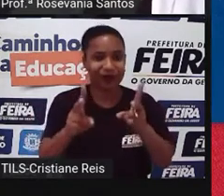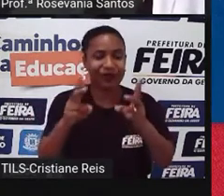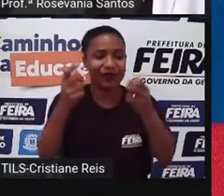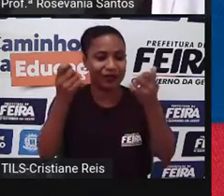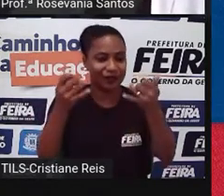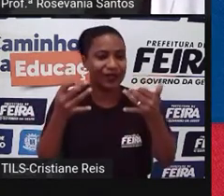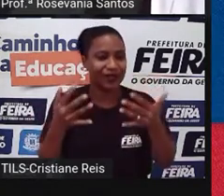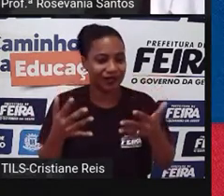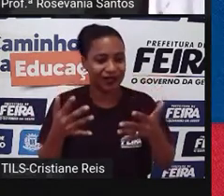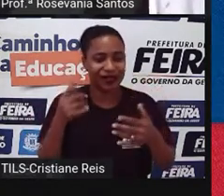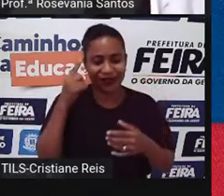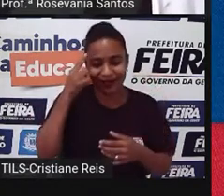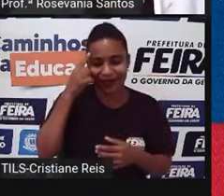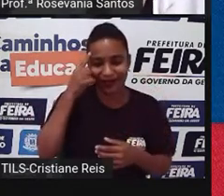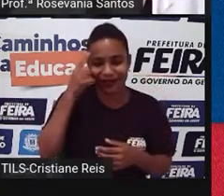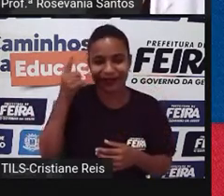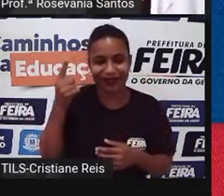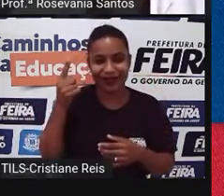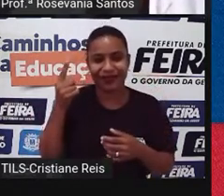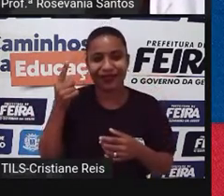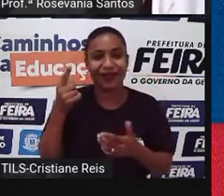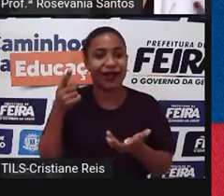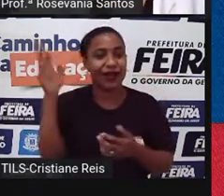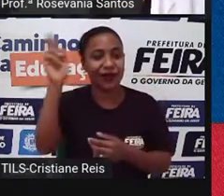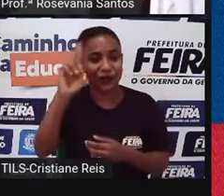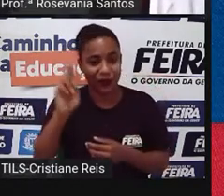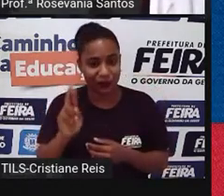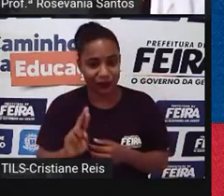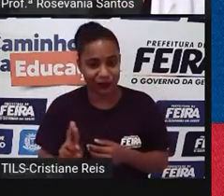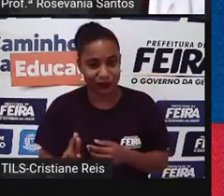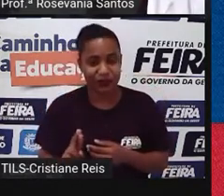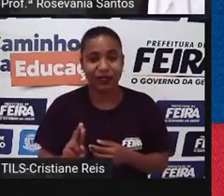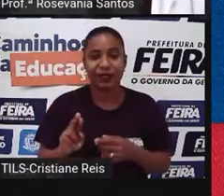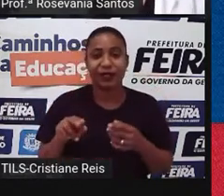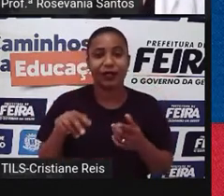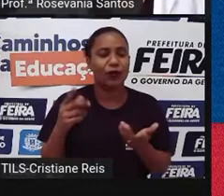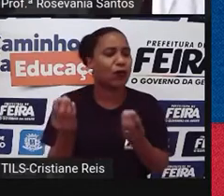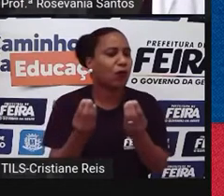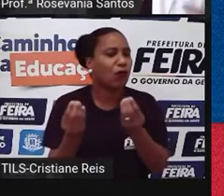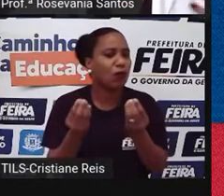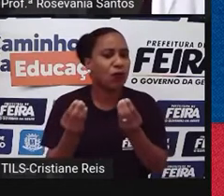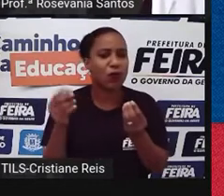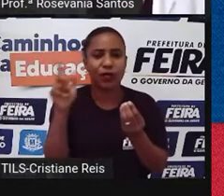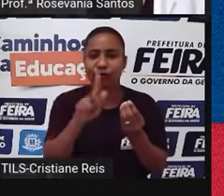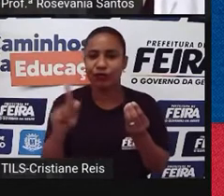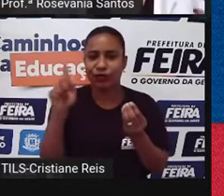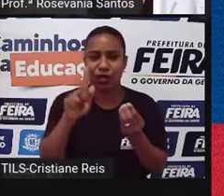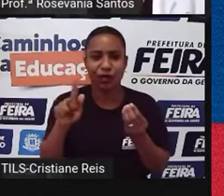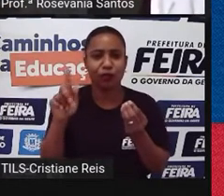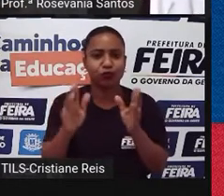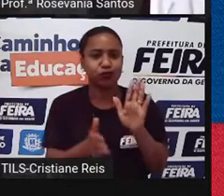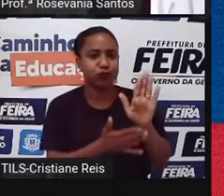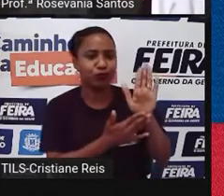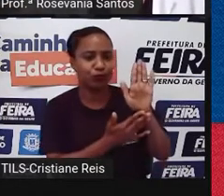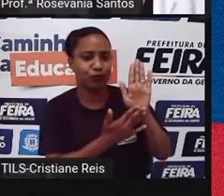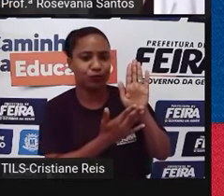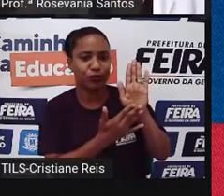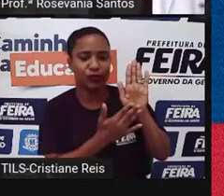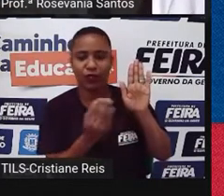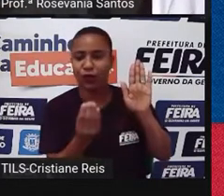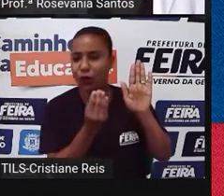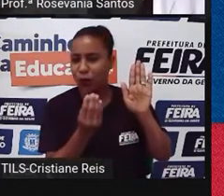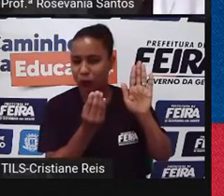dentro dessa ideia, né, a Rússia e a geopolítica, né, eu moro a entender aí essa situação.